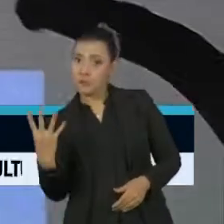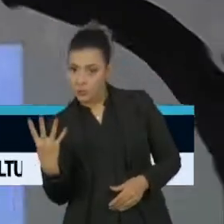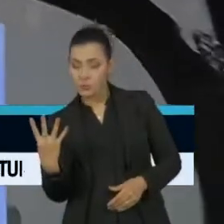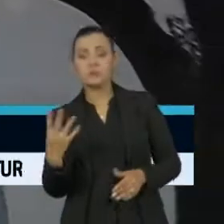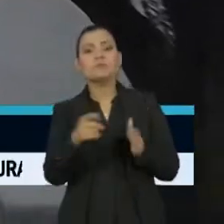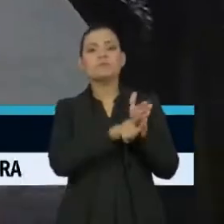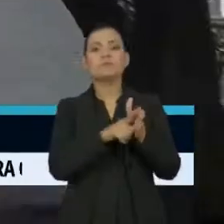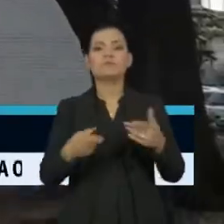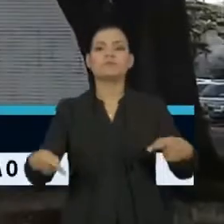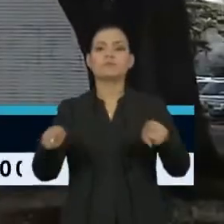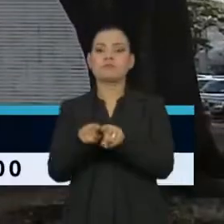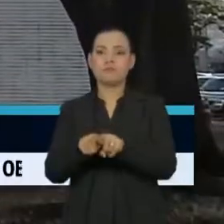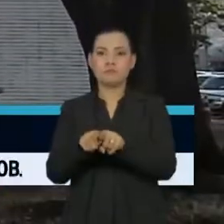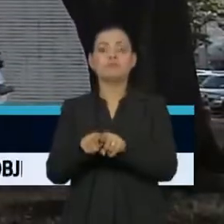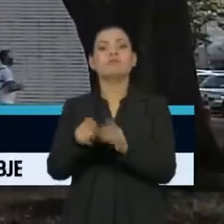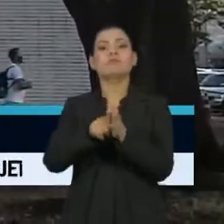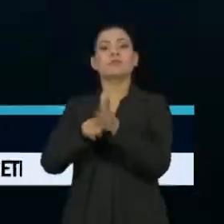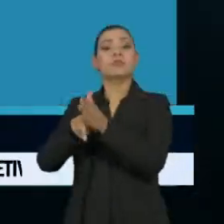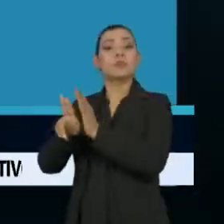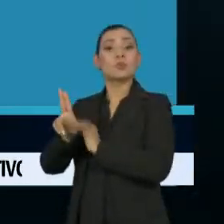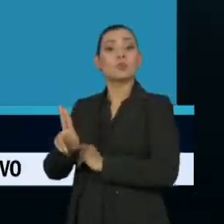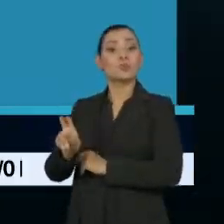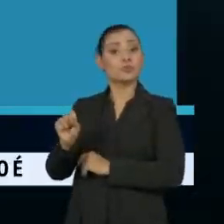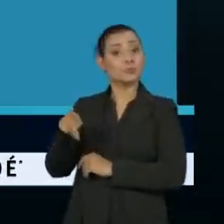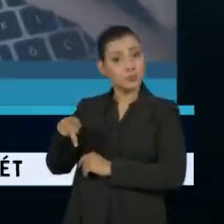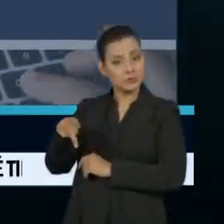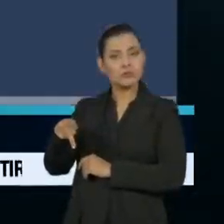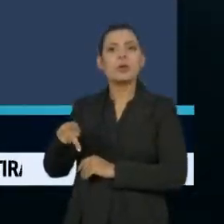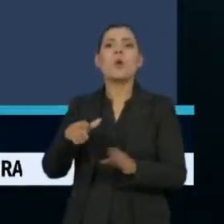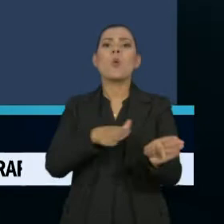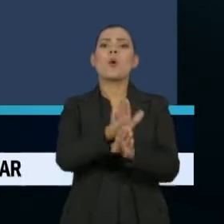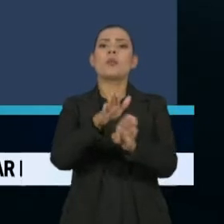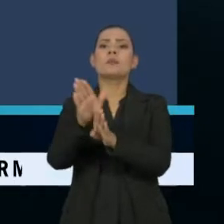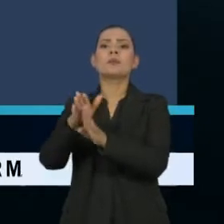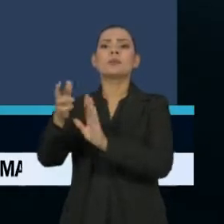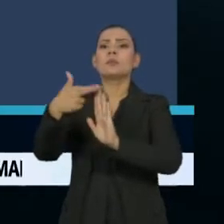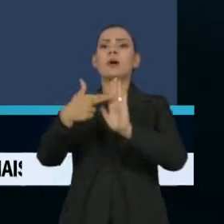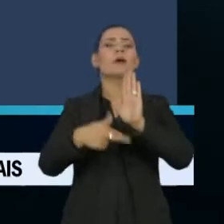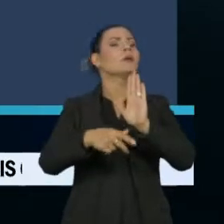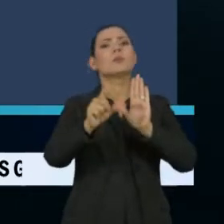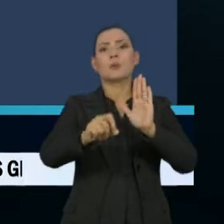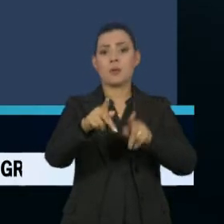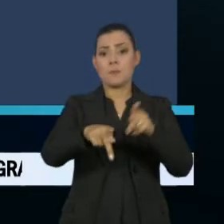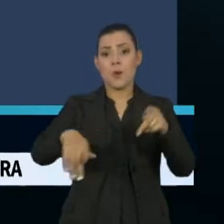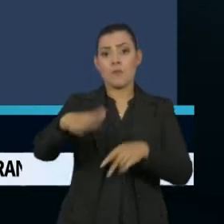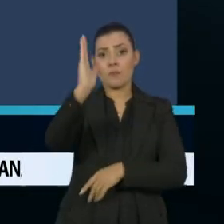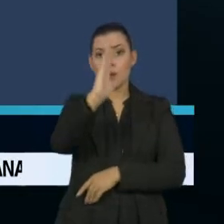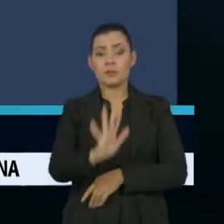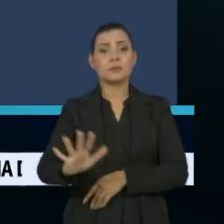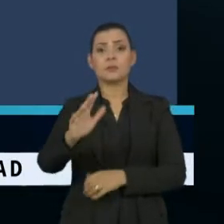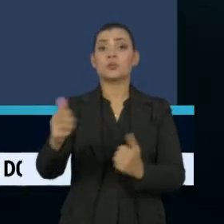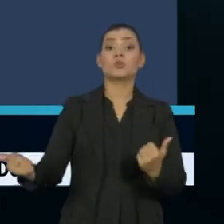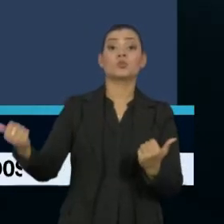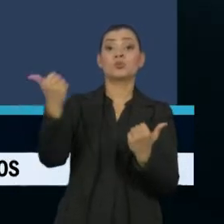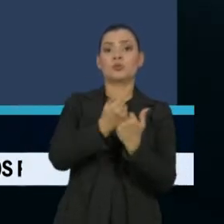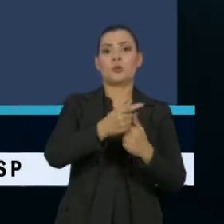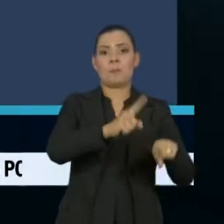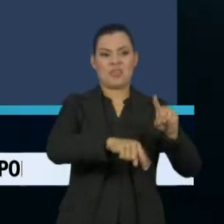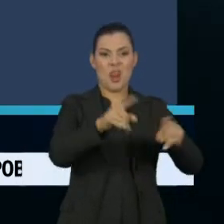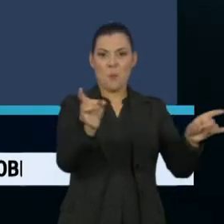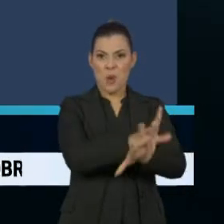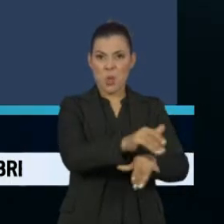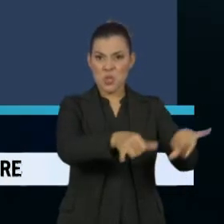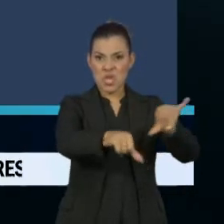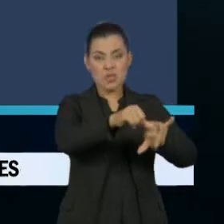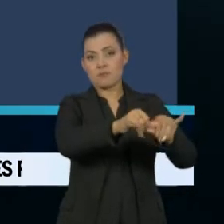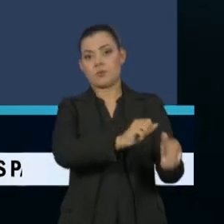elaborado em parceria com pesquisadores da USP, recomenda como regra de ouro que a população brasileira substitua esses produtos